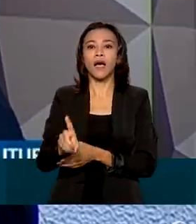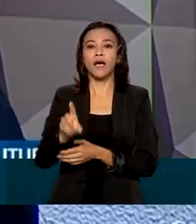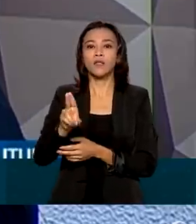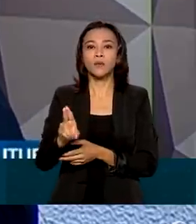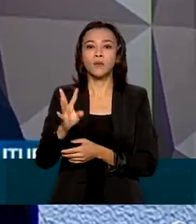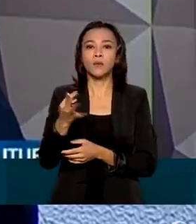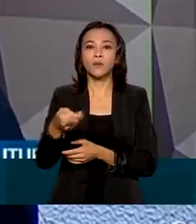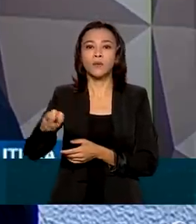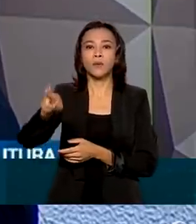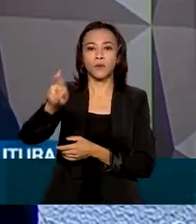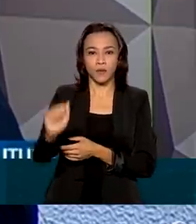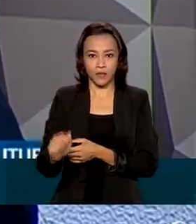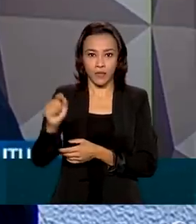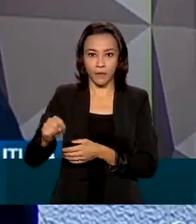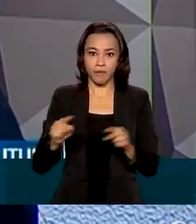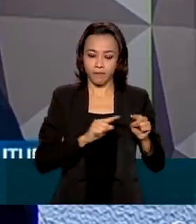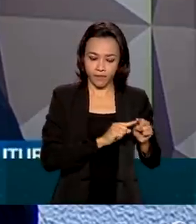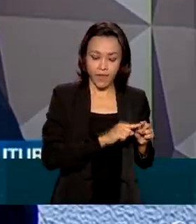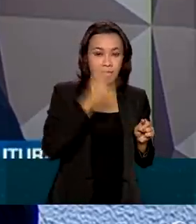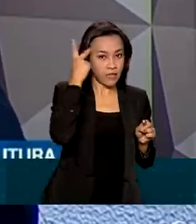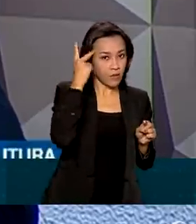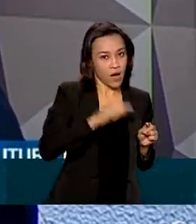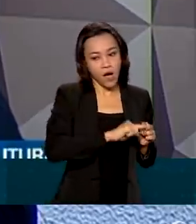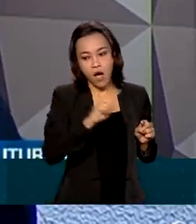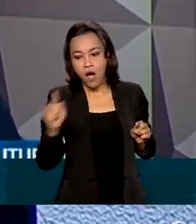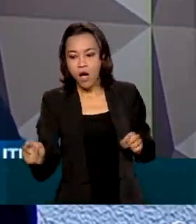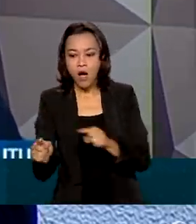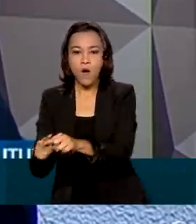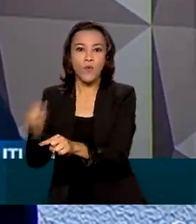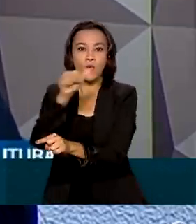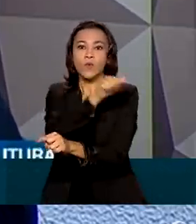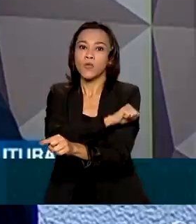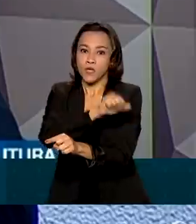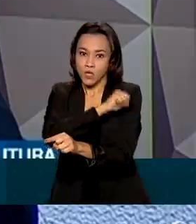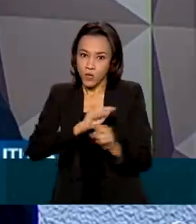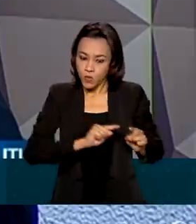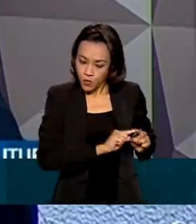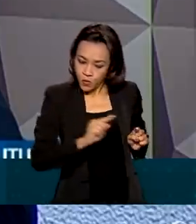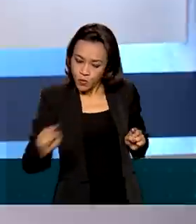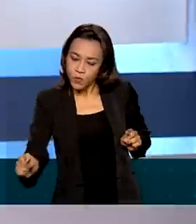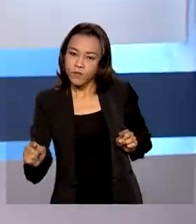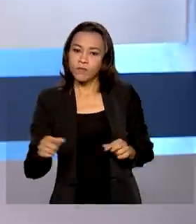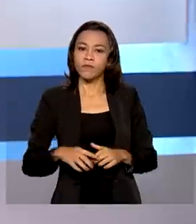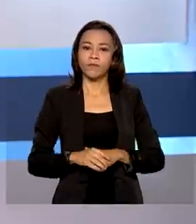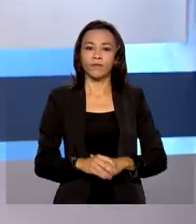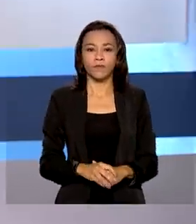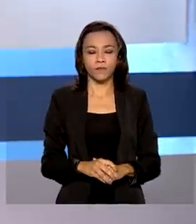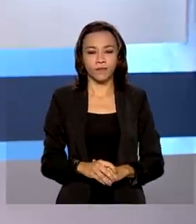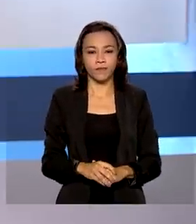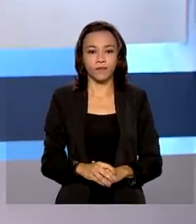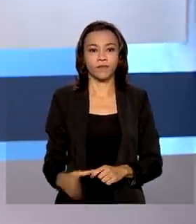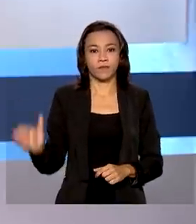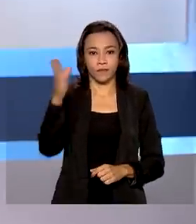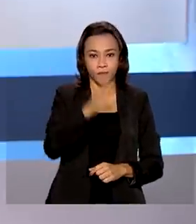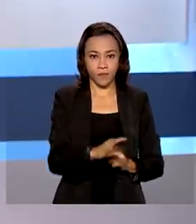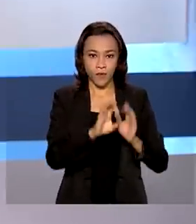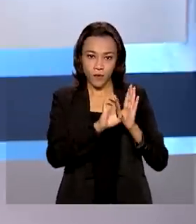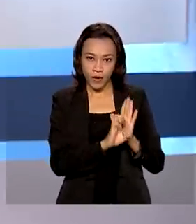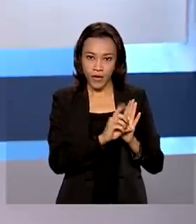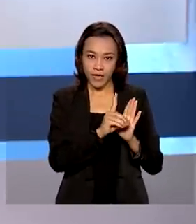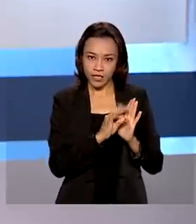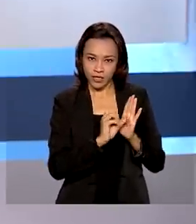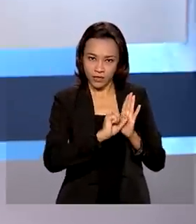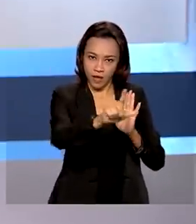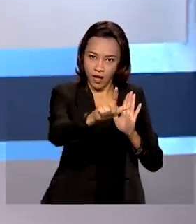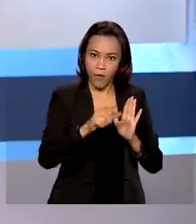investimentos entre o Rio de Janeiro e São Paulo, além da incorporação da Rio Santos. O edital para a concessão